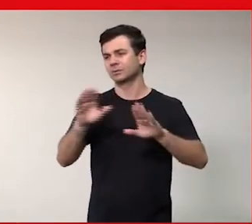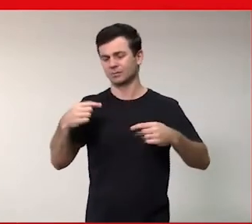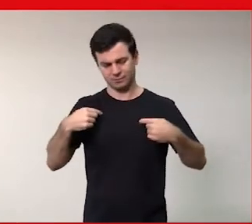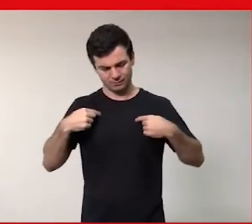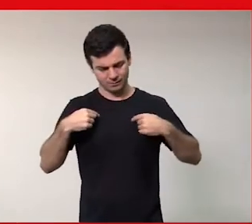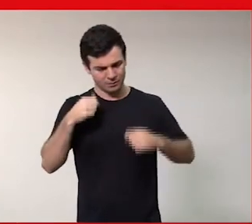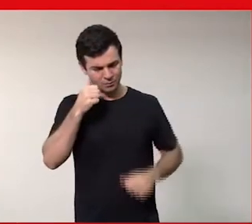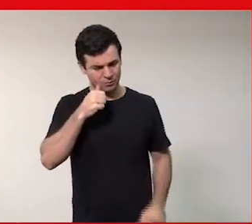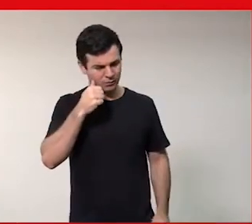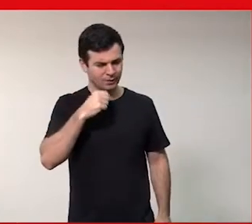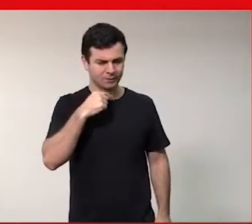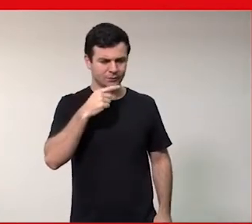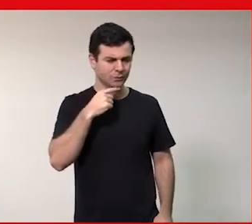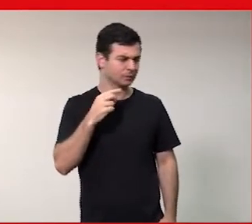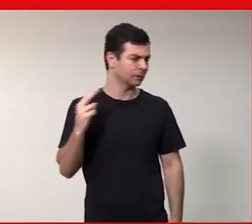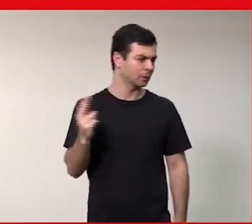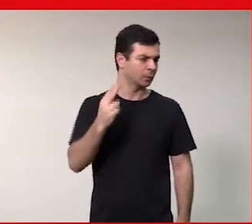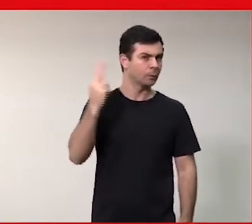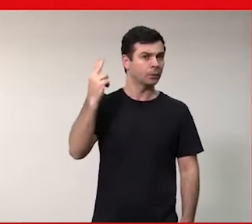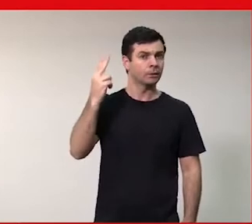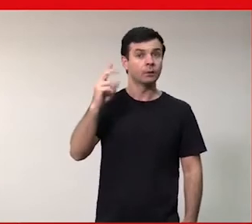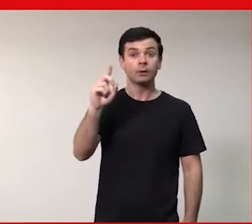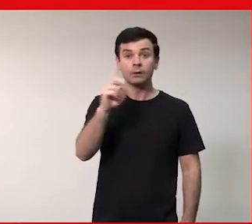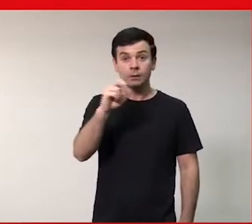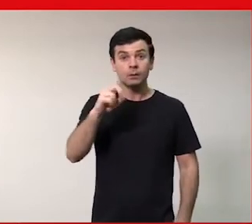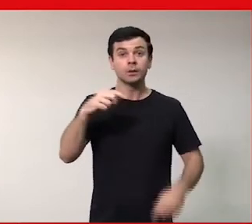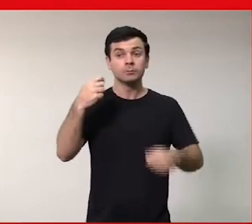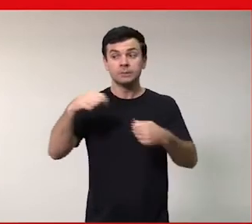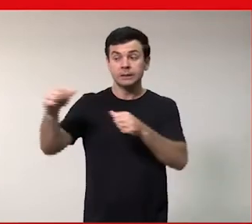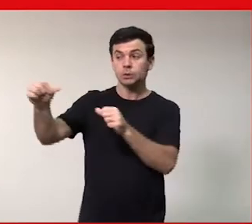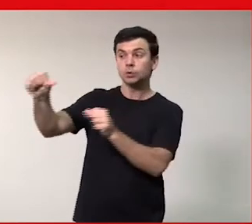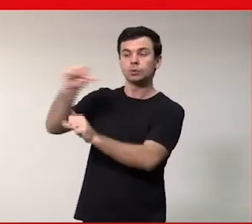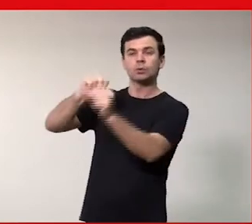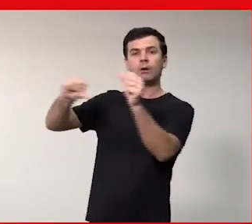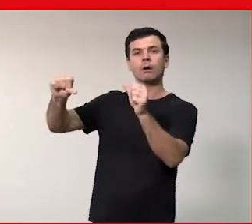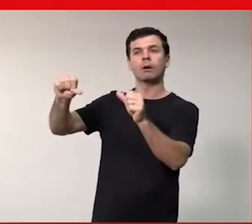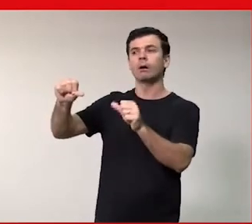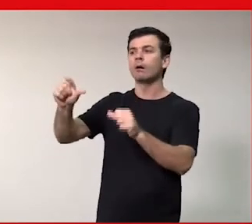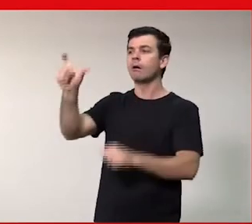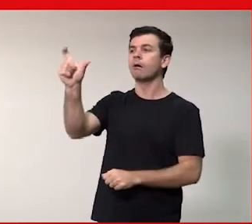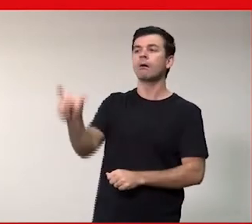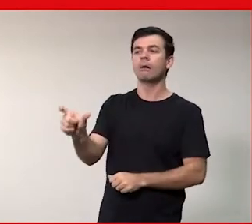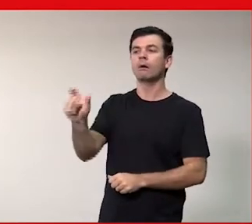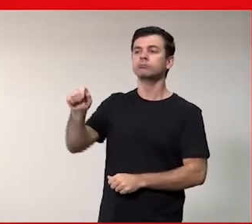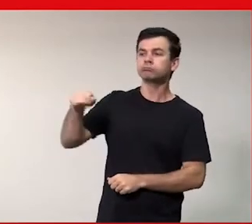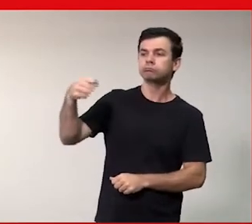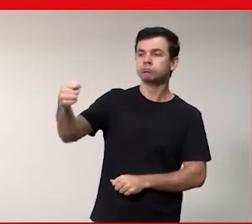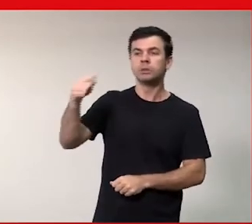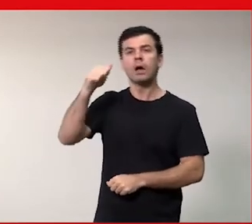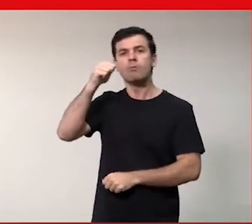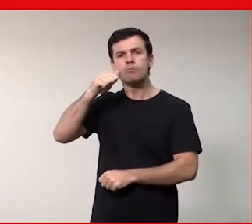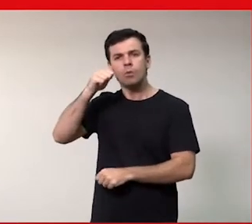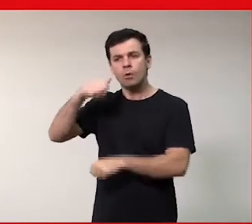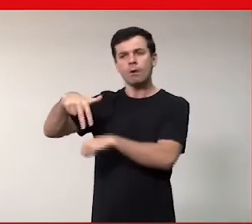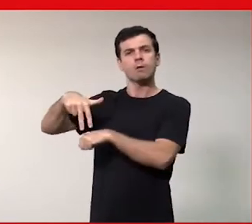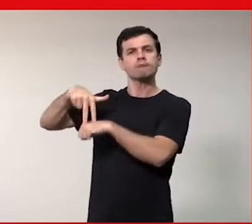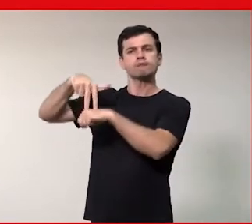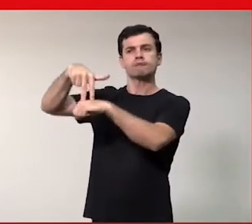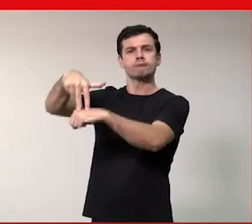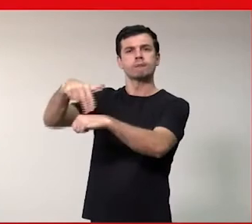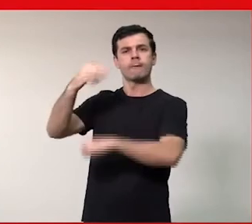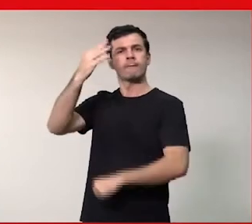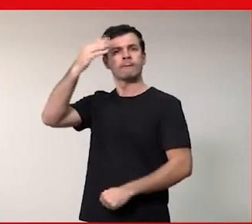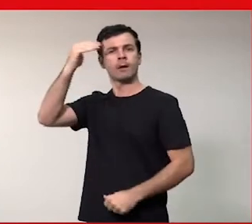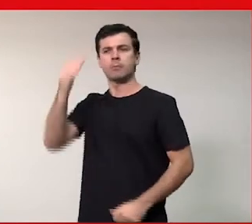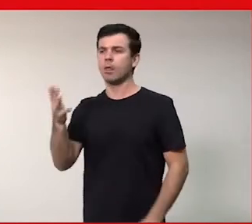quando as pessoas falam representatividade importa é isso? é só representatividade? não mas representatividade sim é